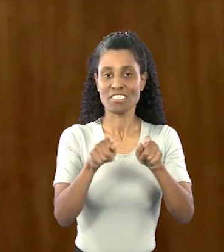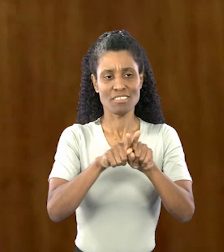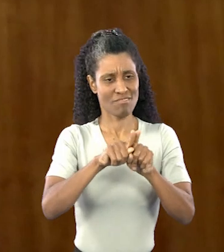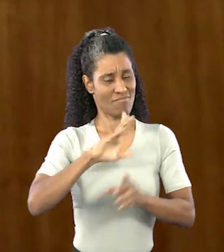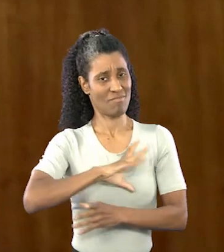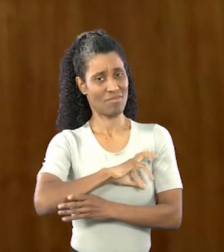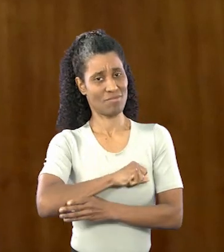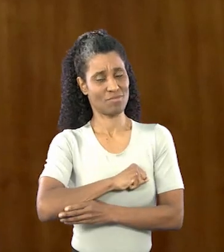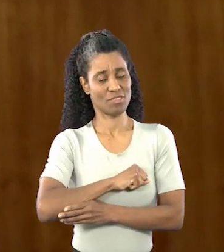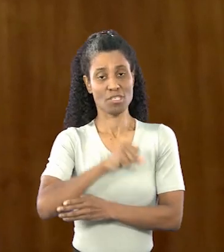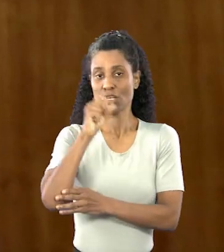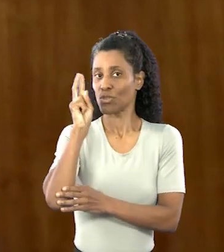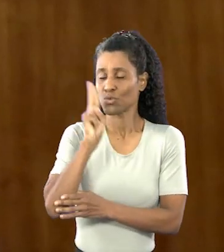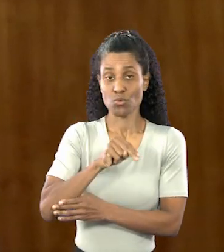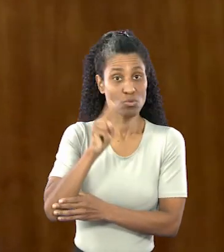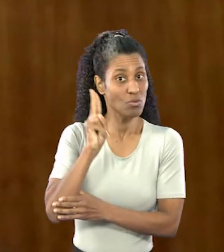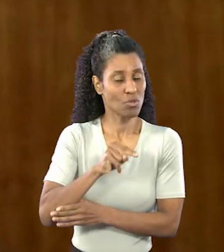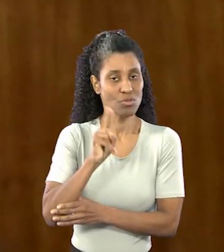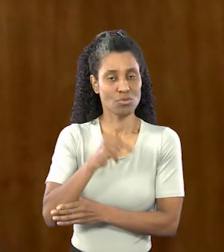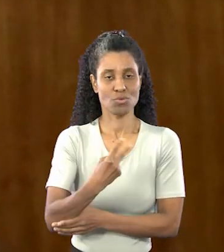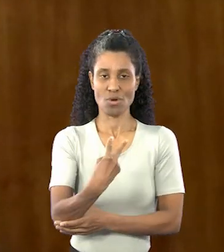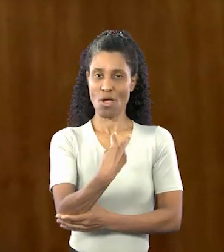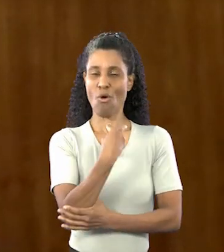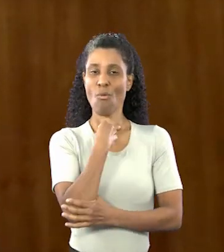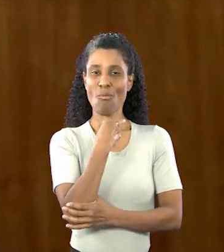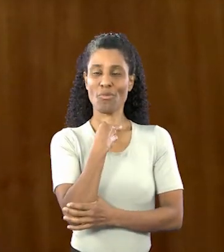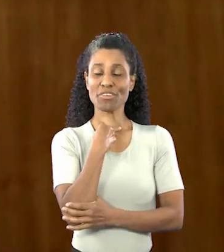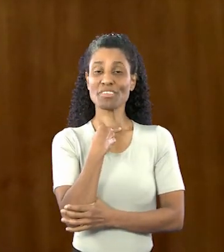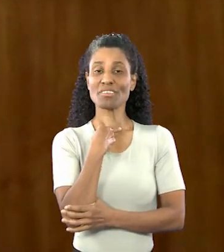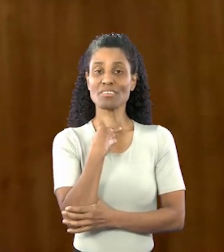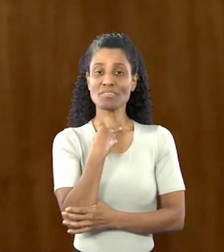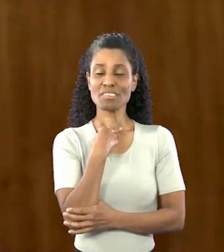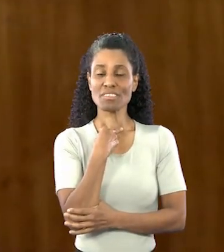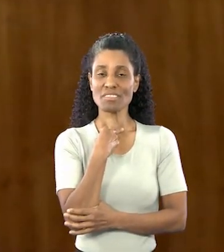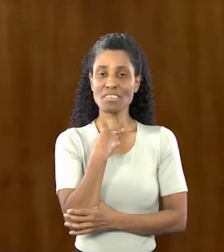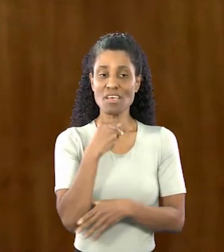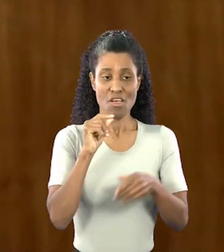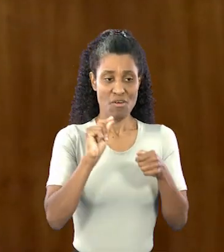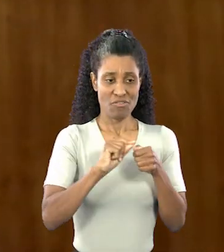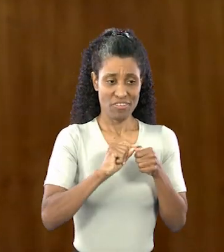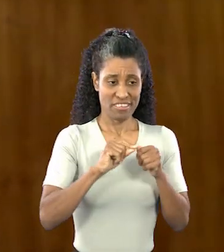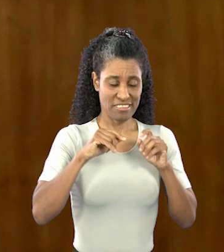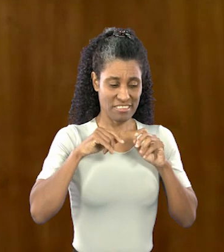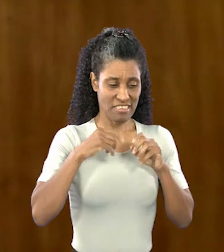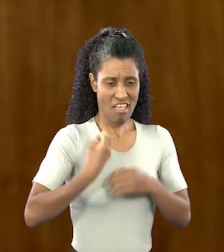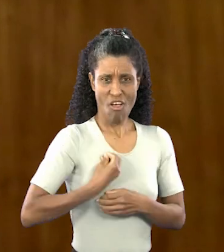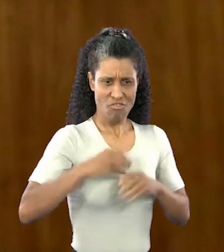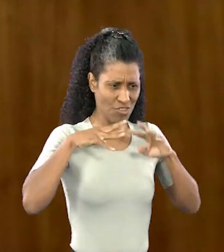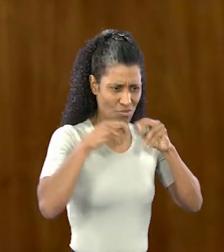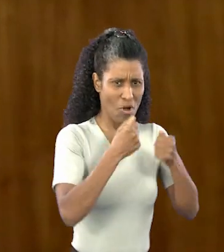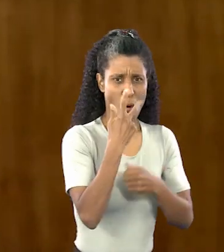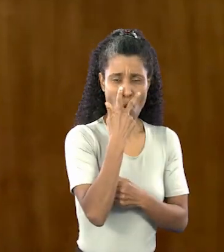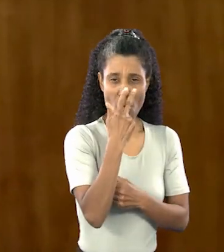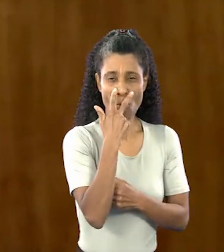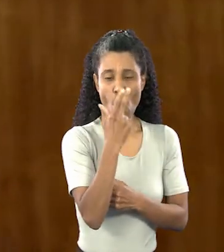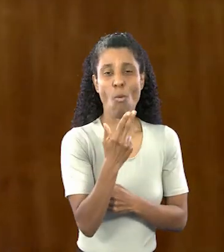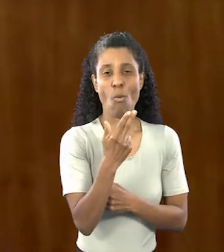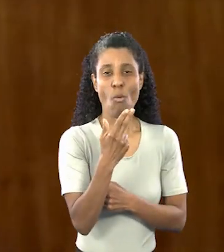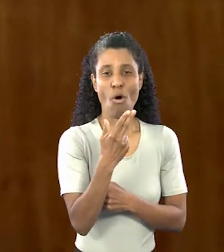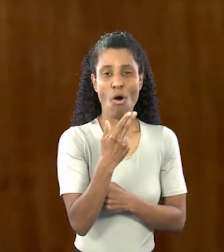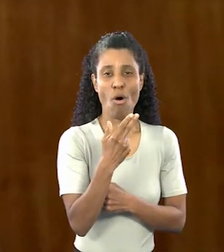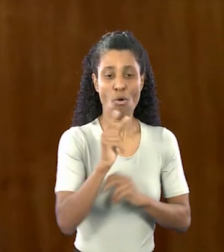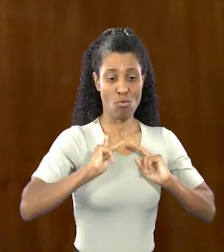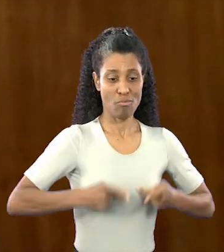por mais que nós os amamos, a gente nunca deve impor a eles situações de vidas humanas. Pírceis,